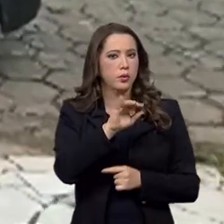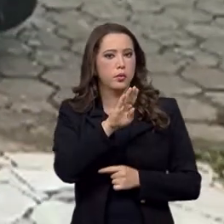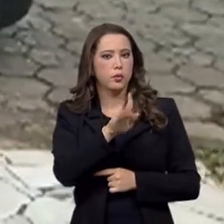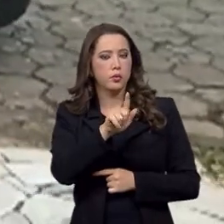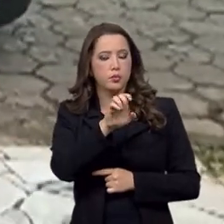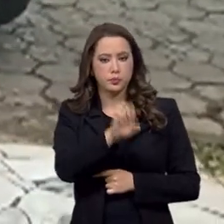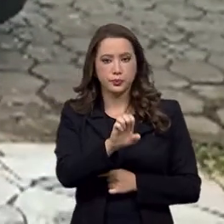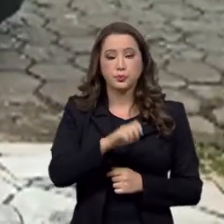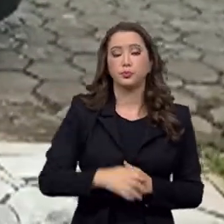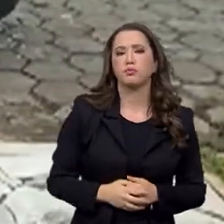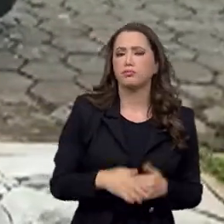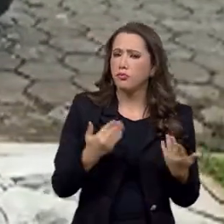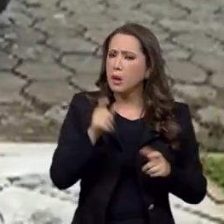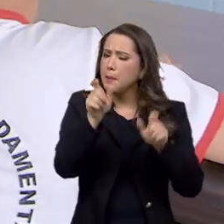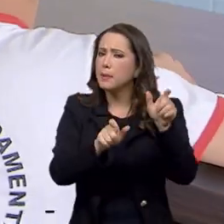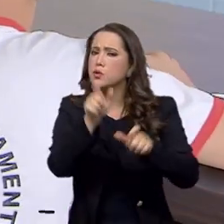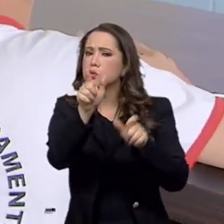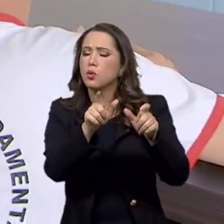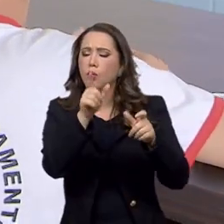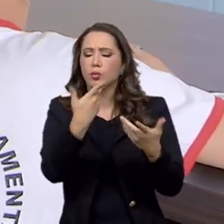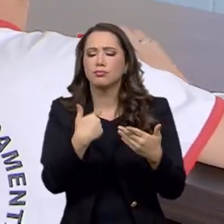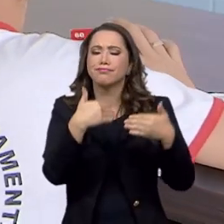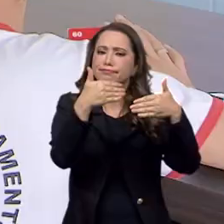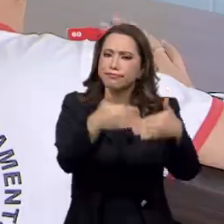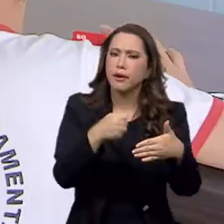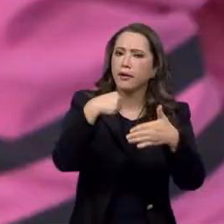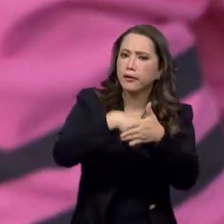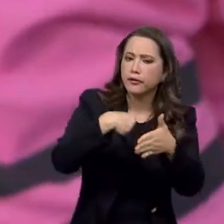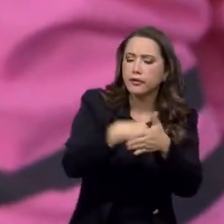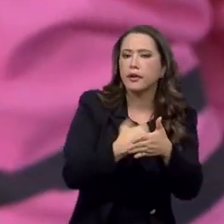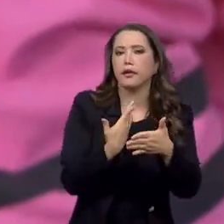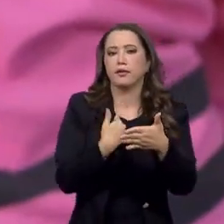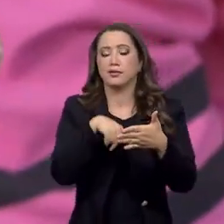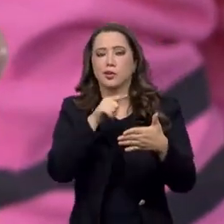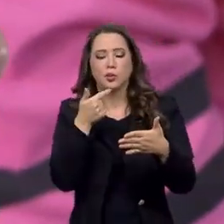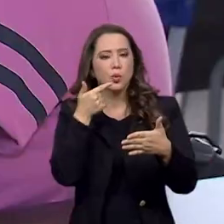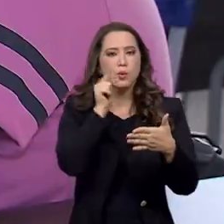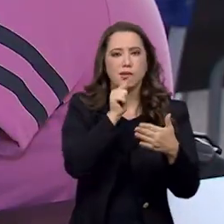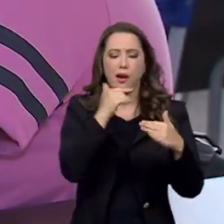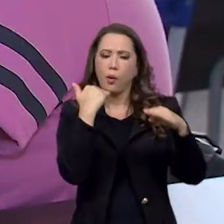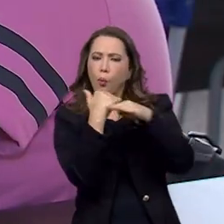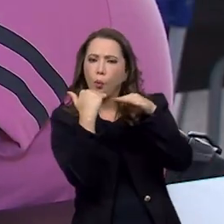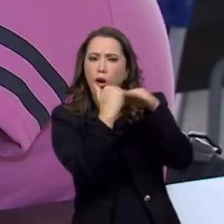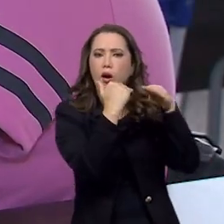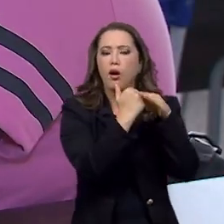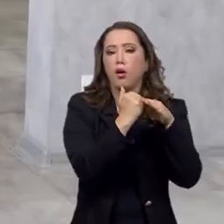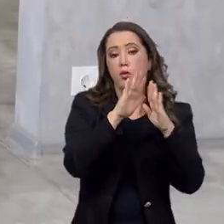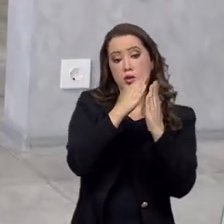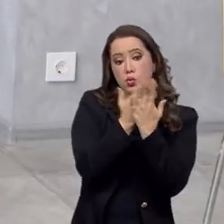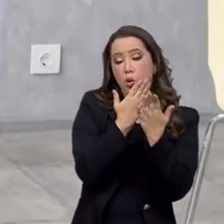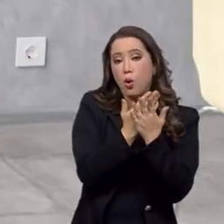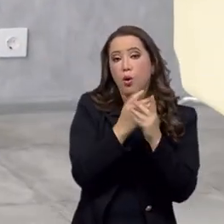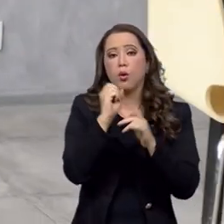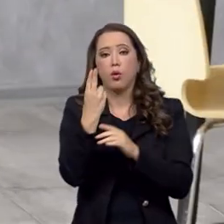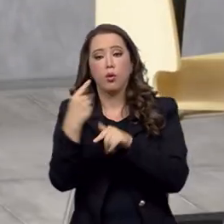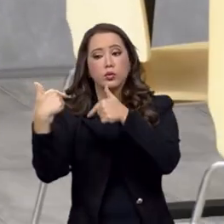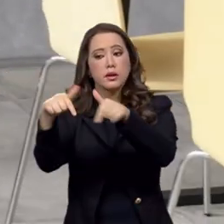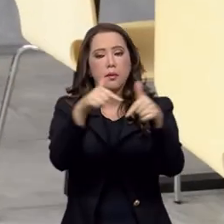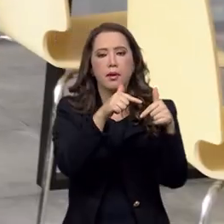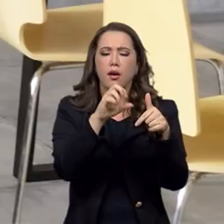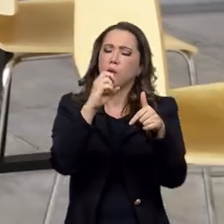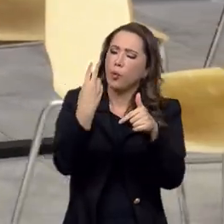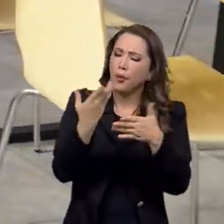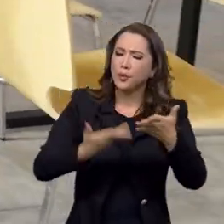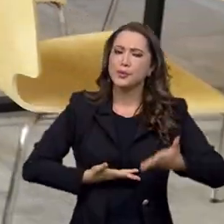IBGE. São pessoas que ainda enfrentam desigualdades no acesso à escolaridade, ao mercado de trabalho e às serviços.